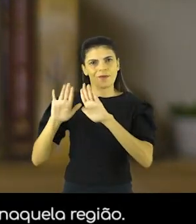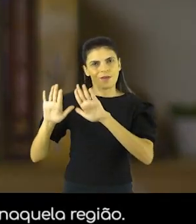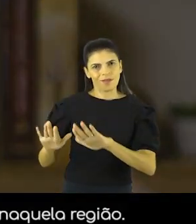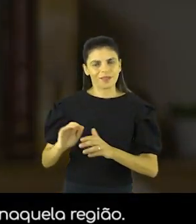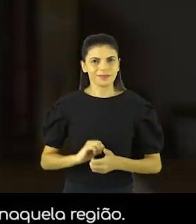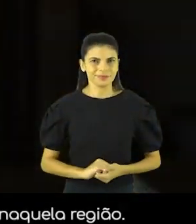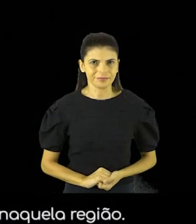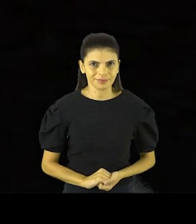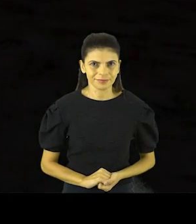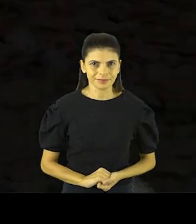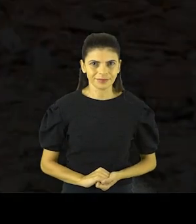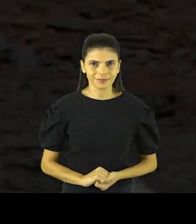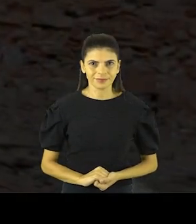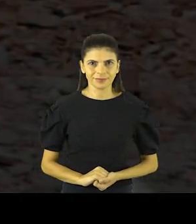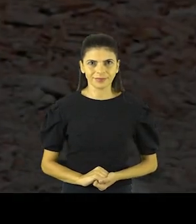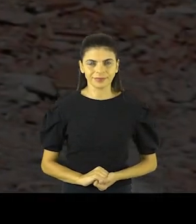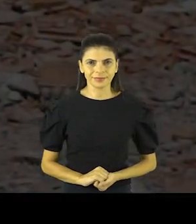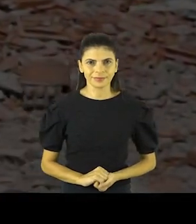pessoas ali naquela região.